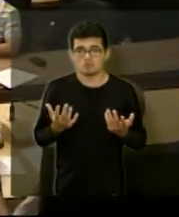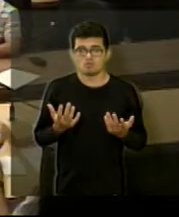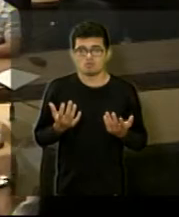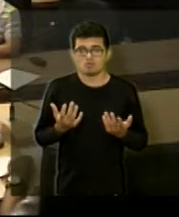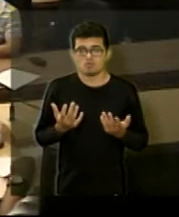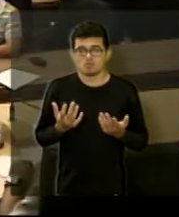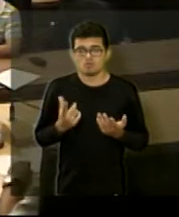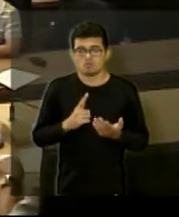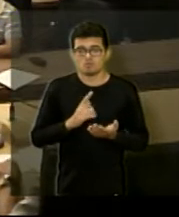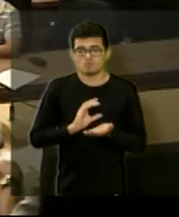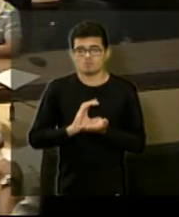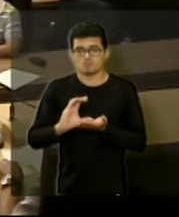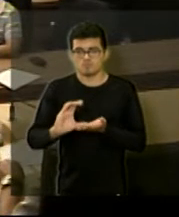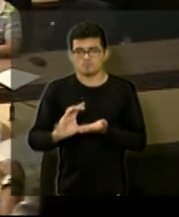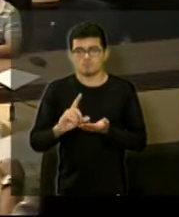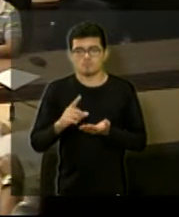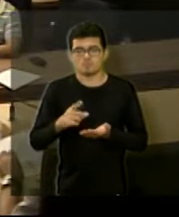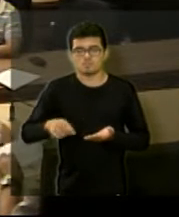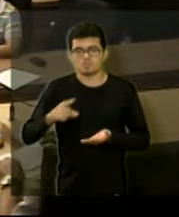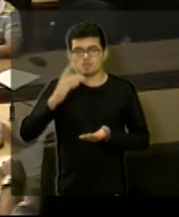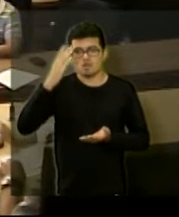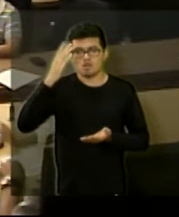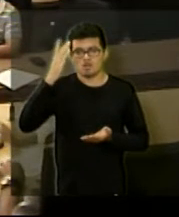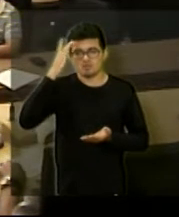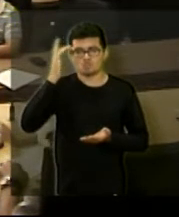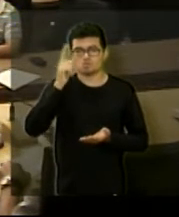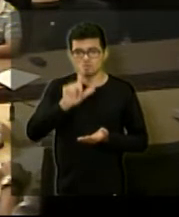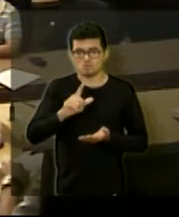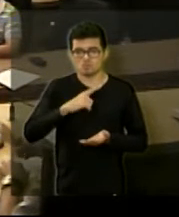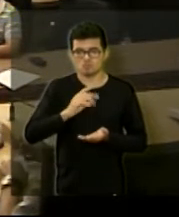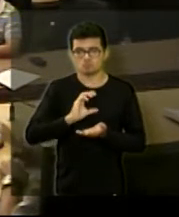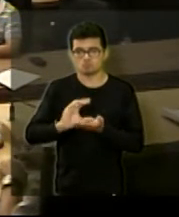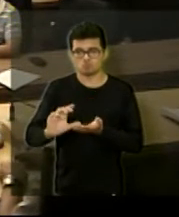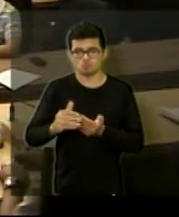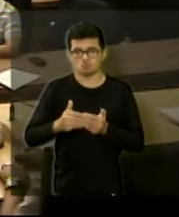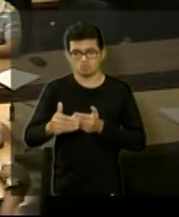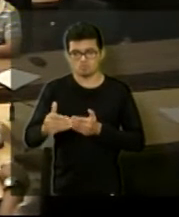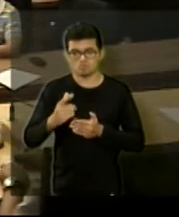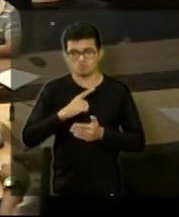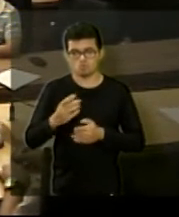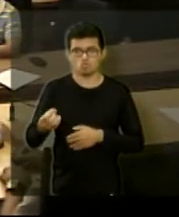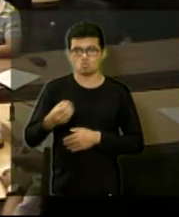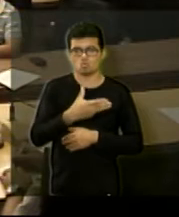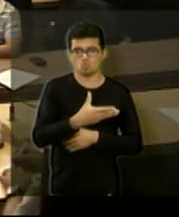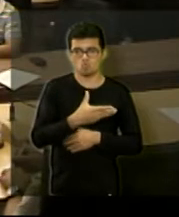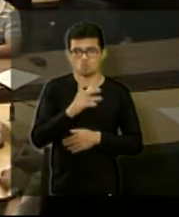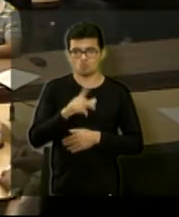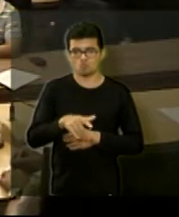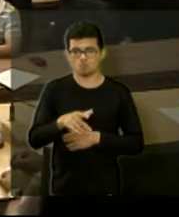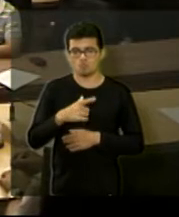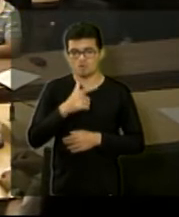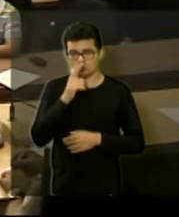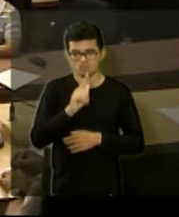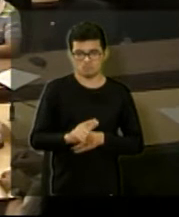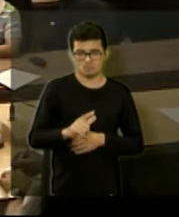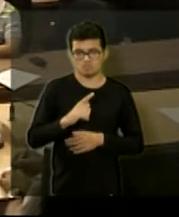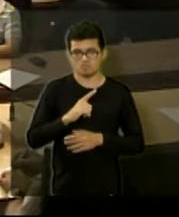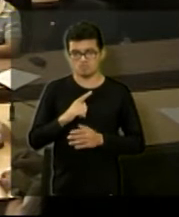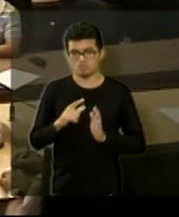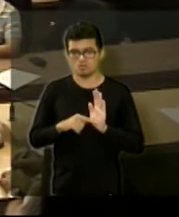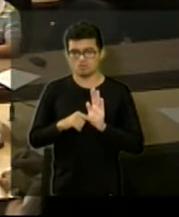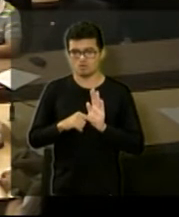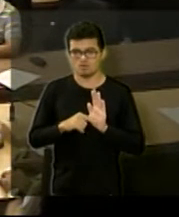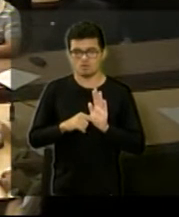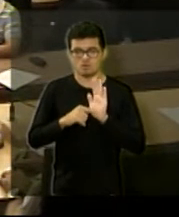e investimentos você acha que consegue até o fim do ano iniciar uma obra de um novo poço para atender a demanda daquela região